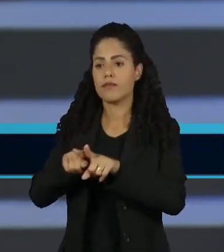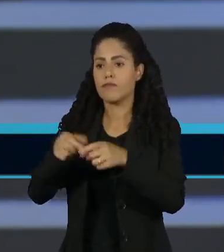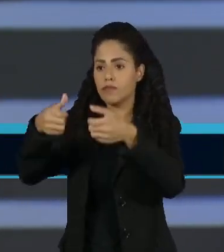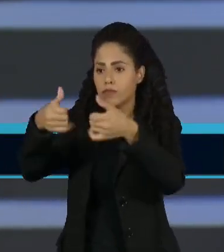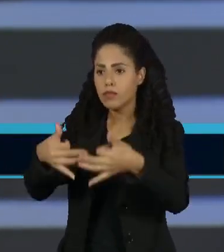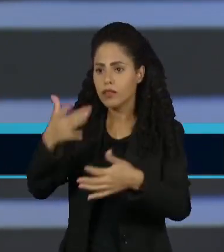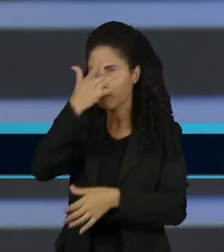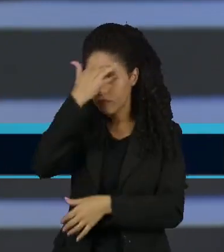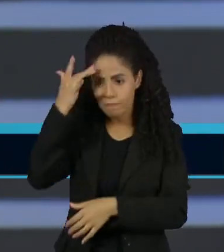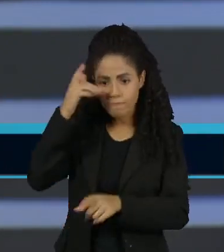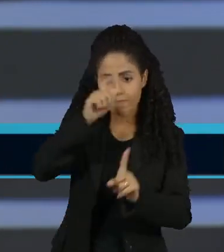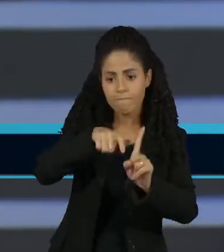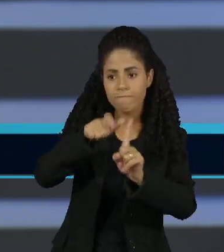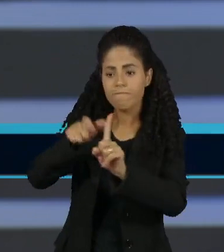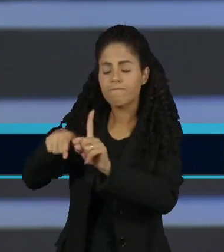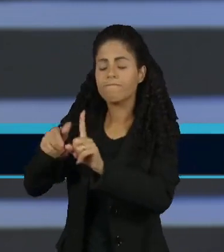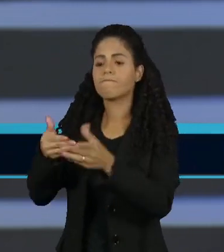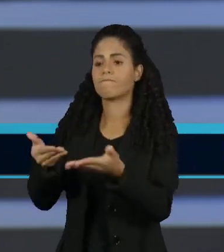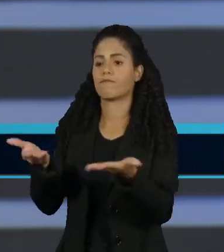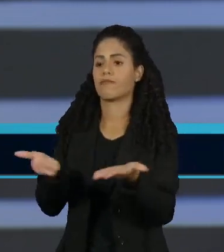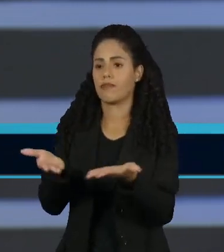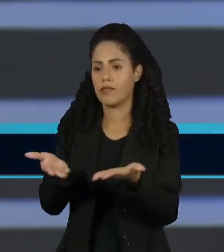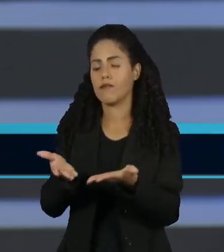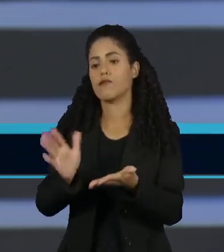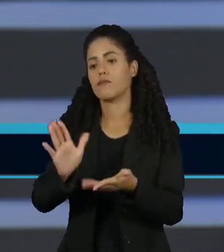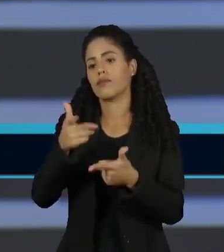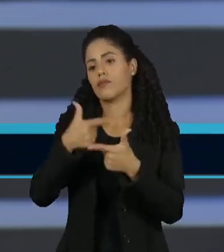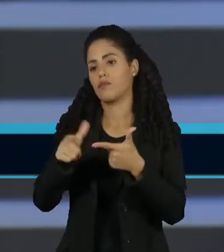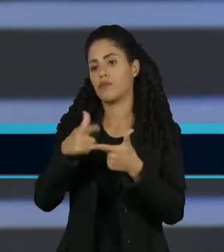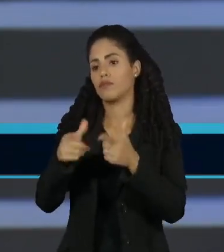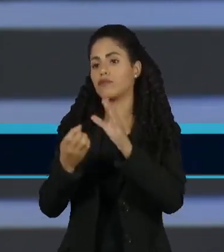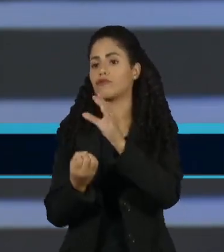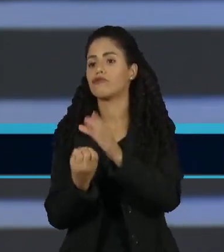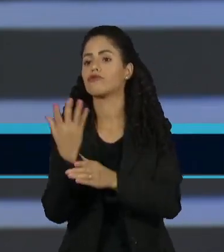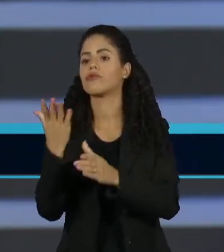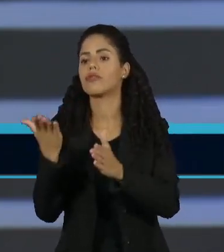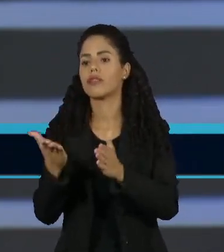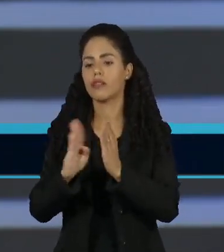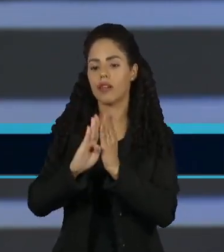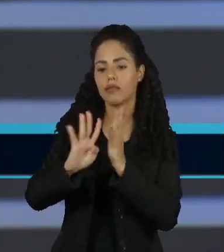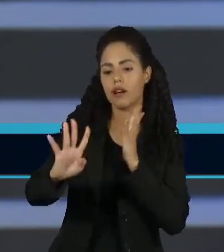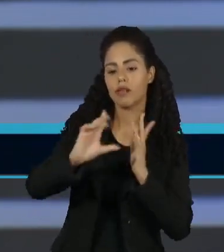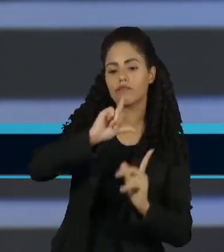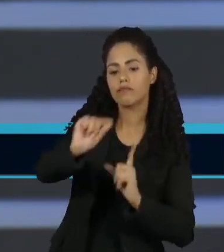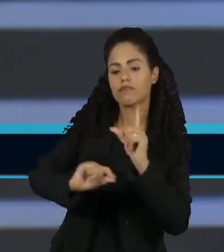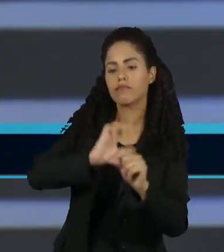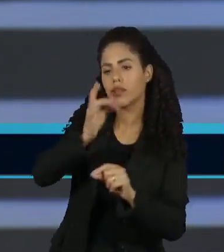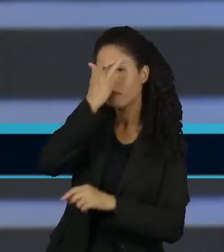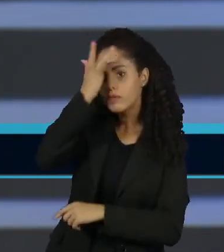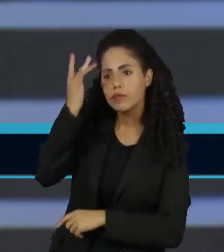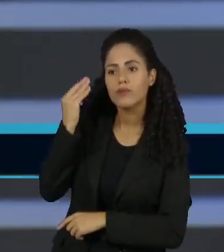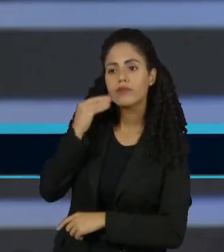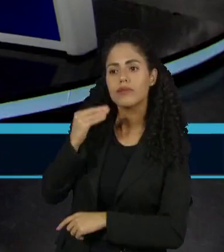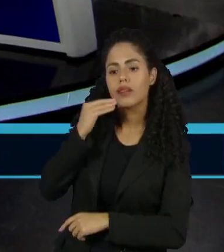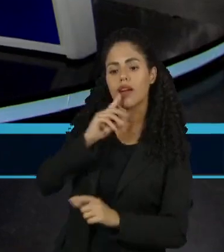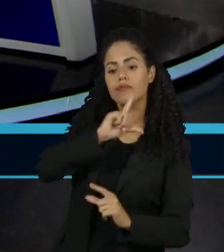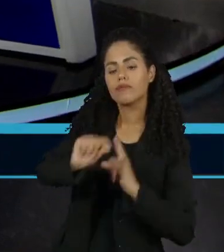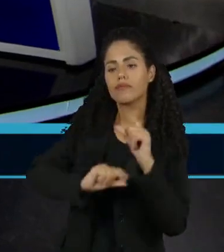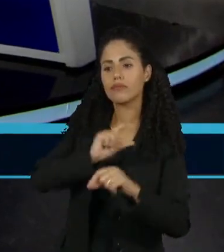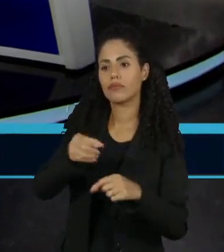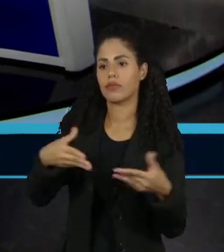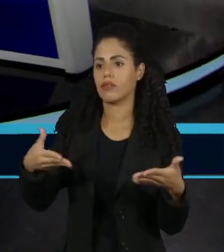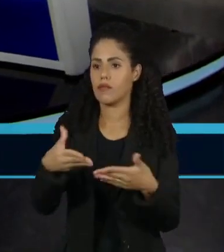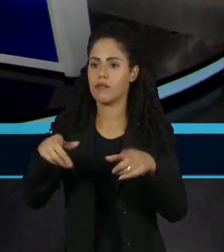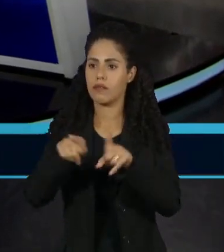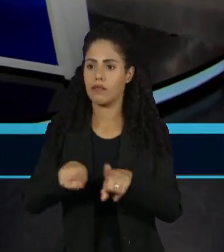esses atores na negativa à criação de um corredor humanitário naquele primeiro momento, agora também